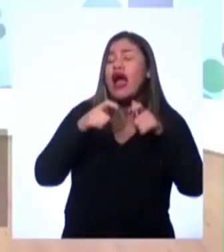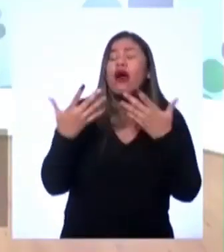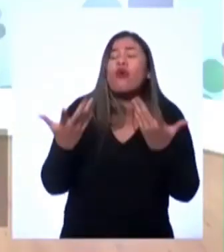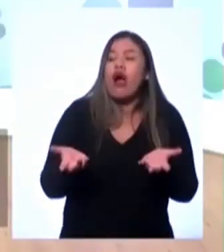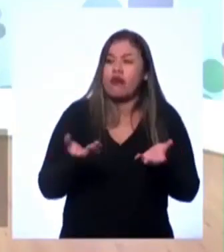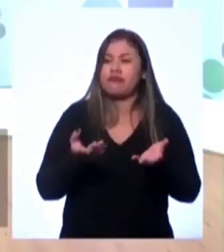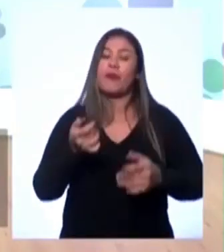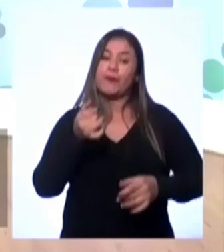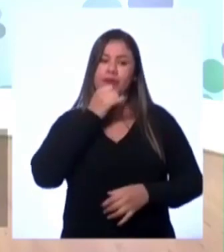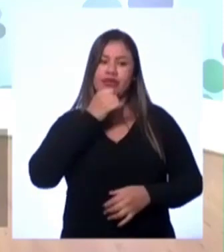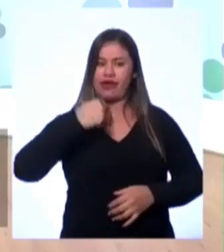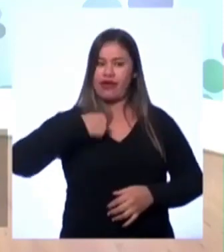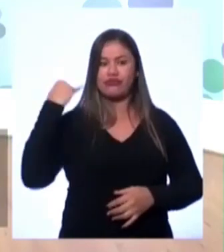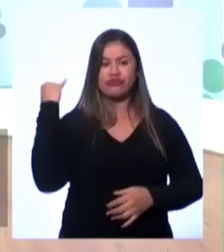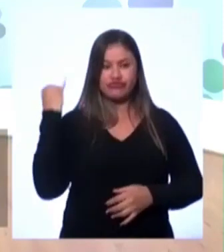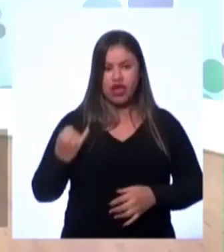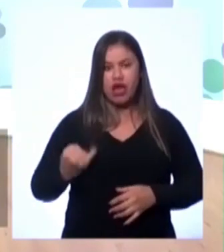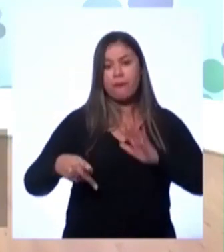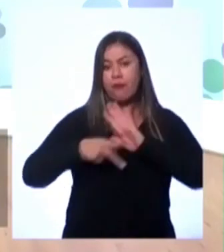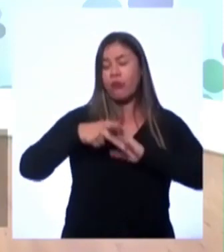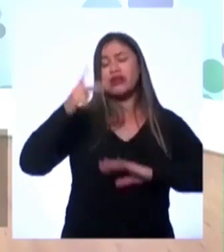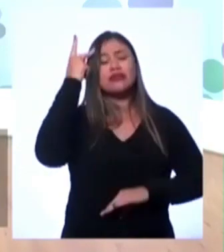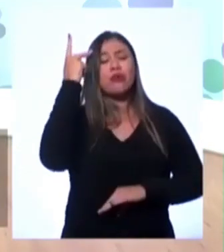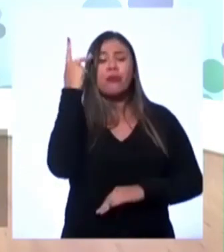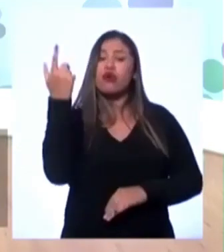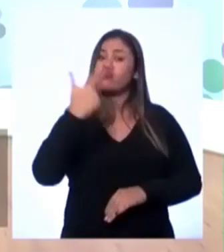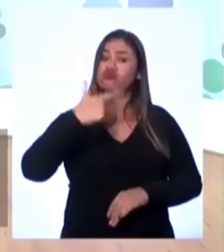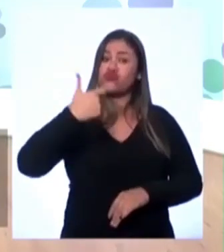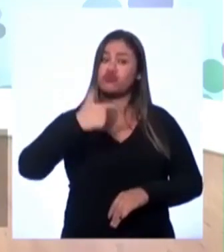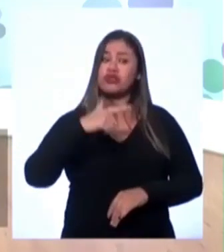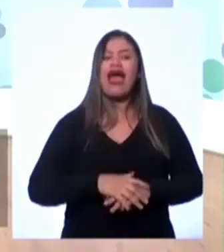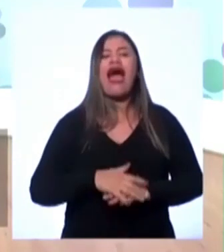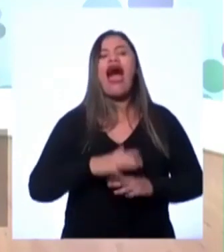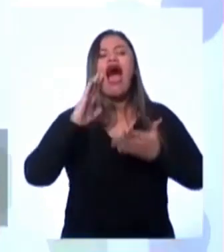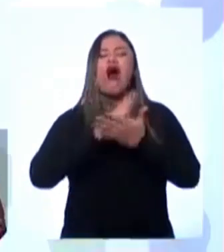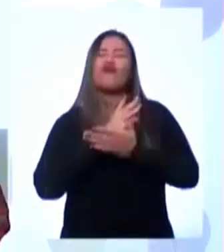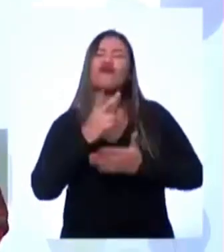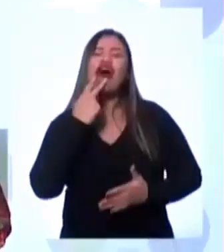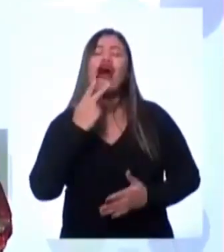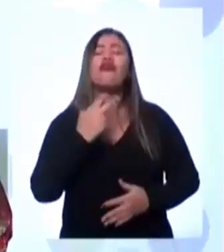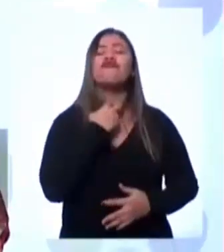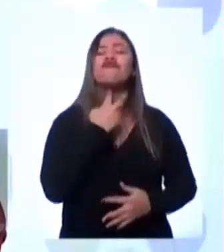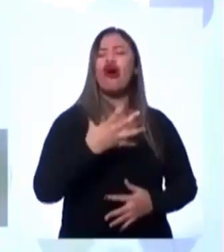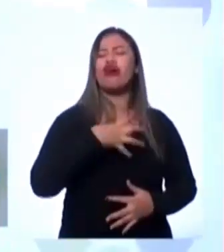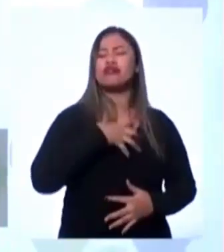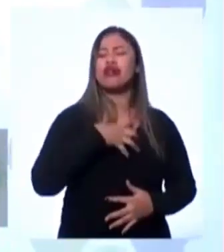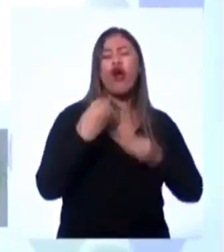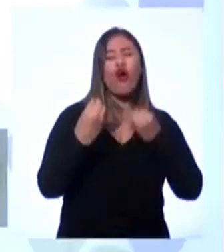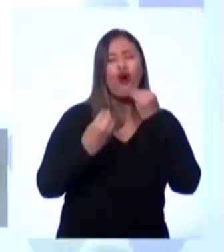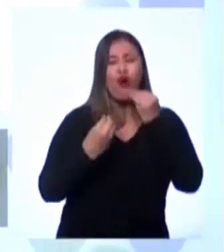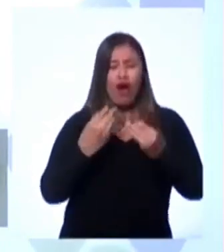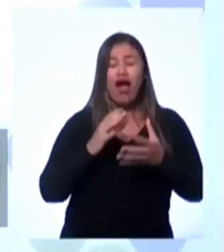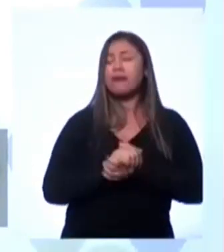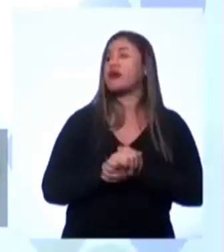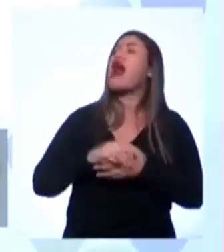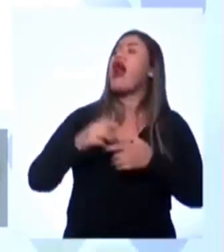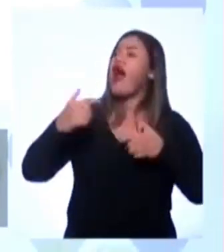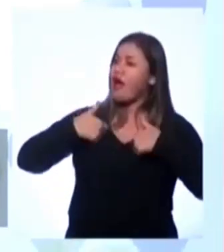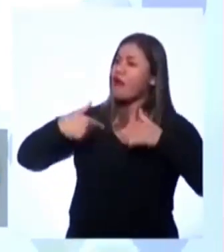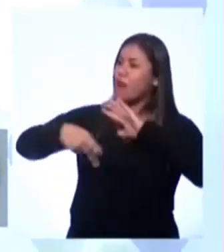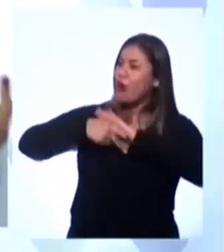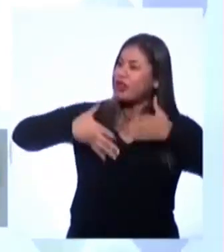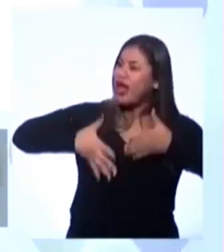então, quando eles falam com a gente, alguém me pergunta, e esse sotaque é de onde? Aí eu falo, não, eu sou da Bahia, sou de Salvador.